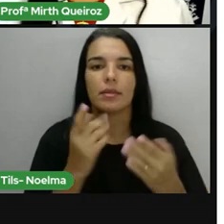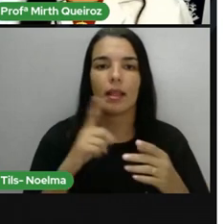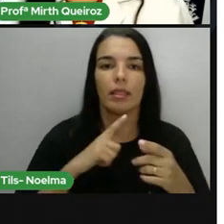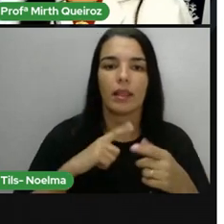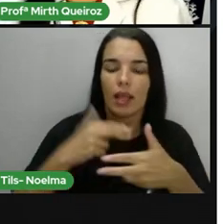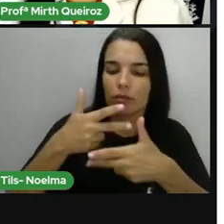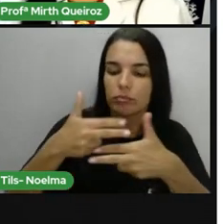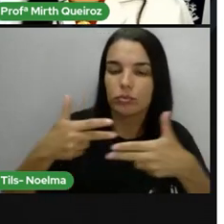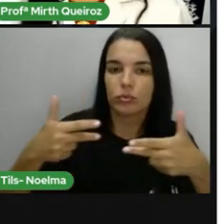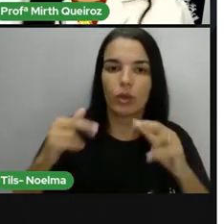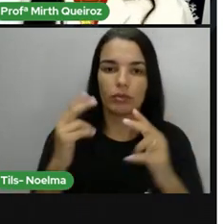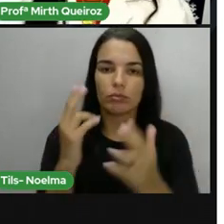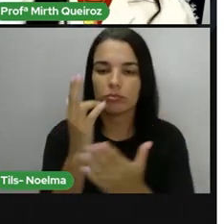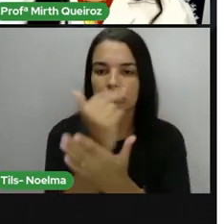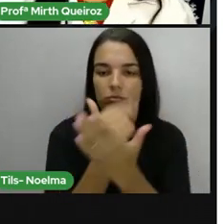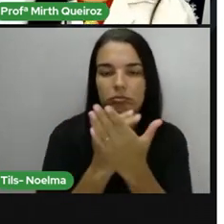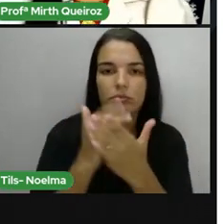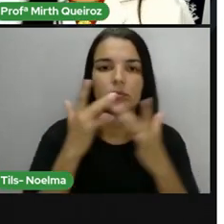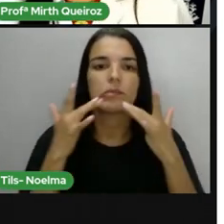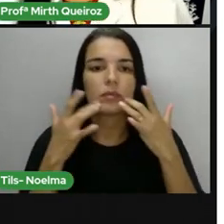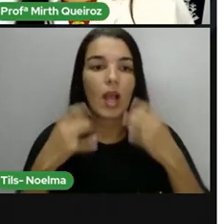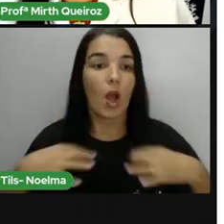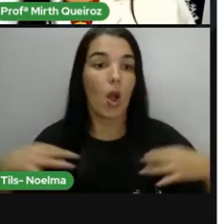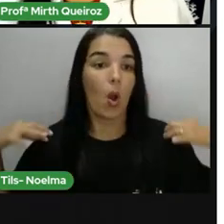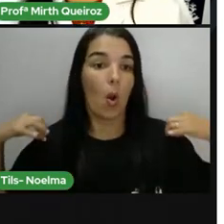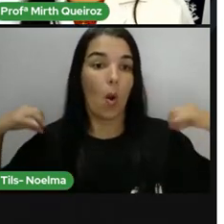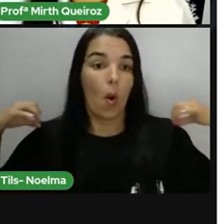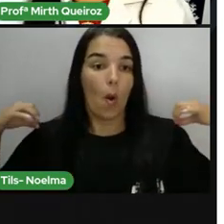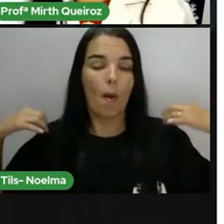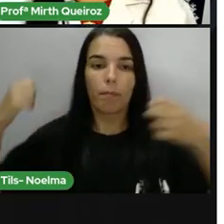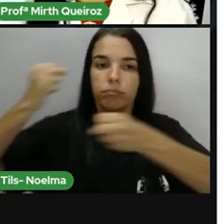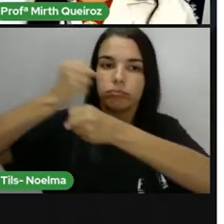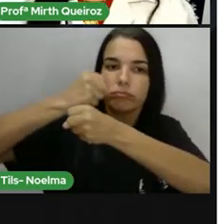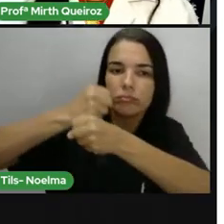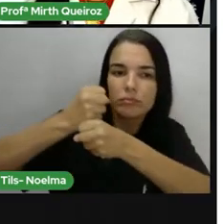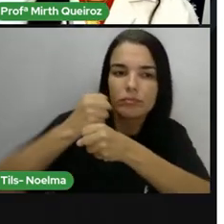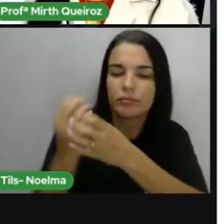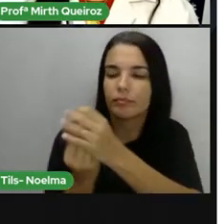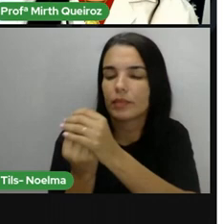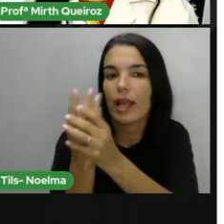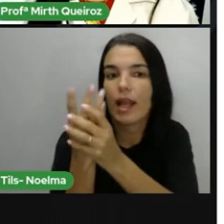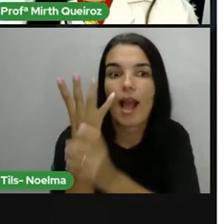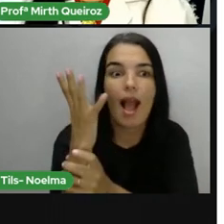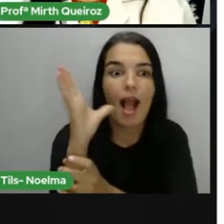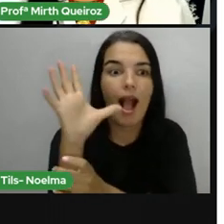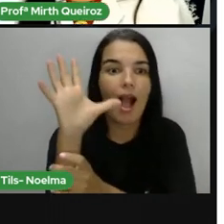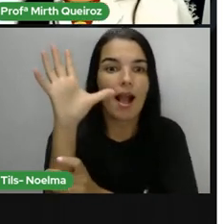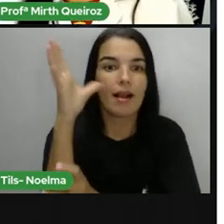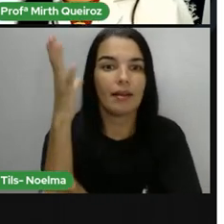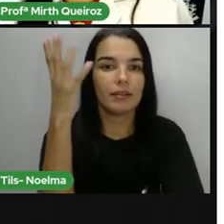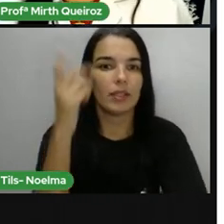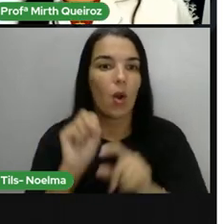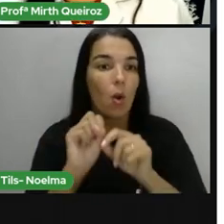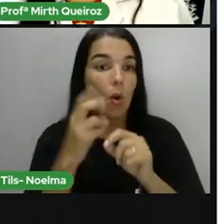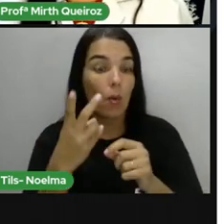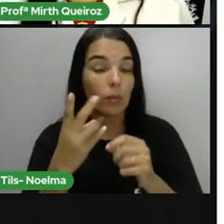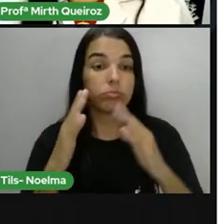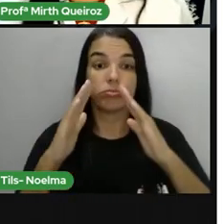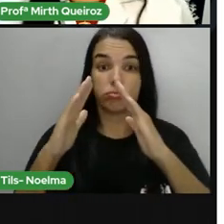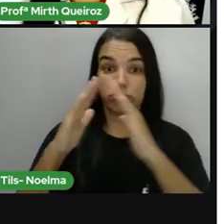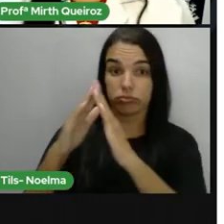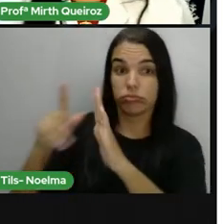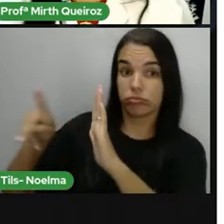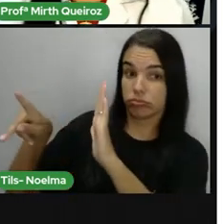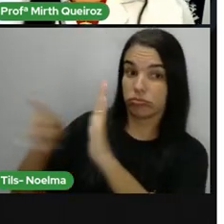Como objetos artísticos, vestimentas, obras de arte, ou bens imóveis, que são